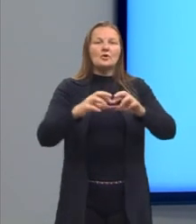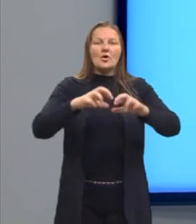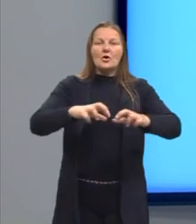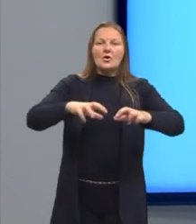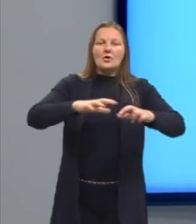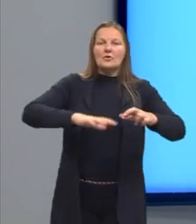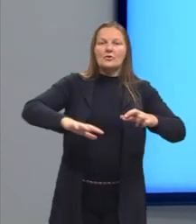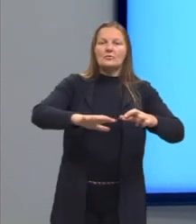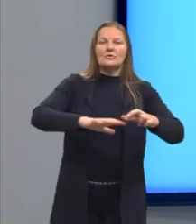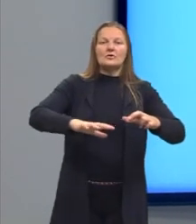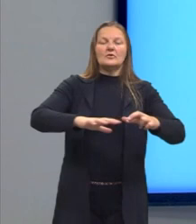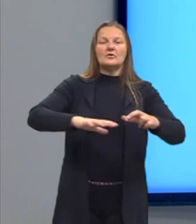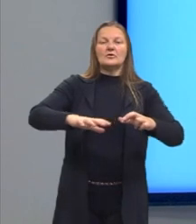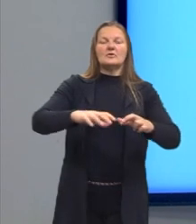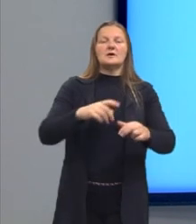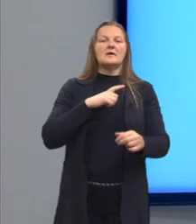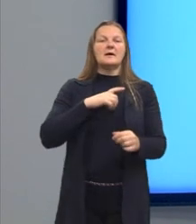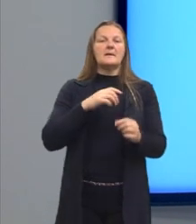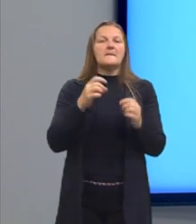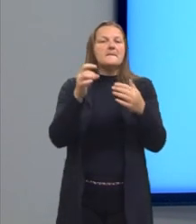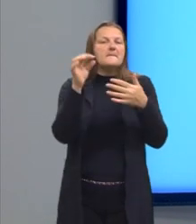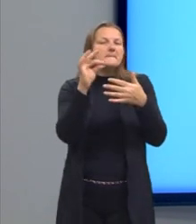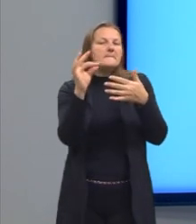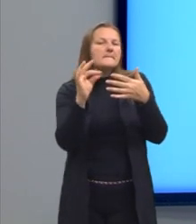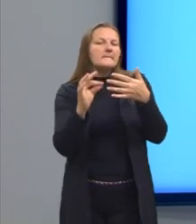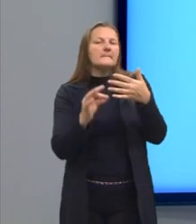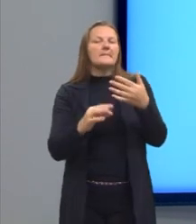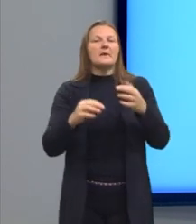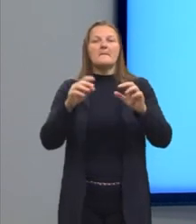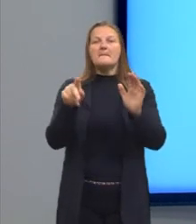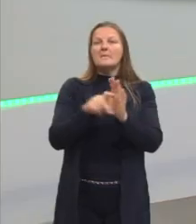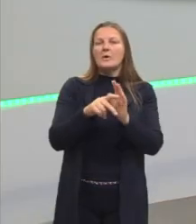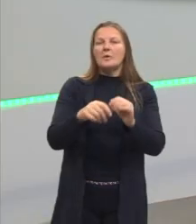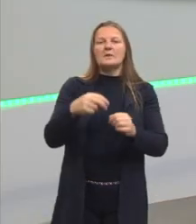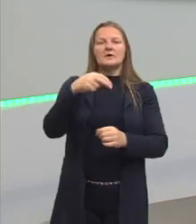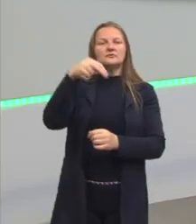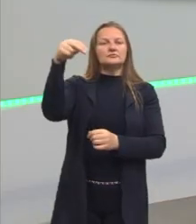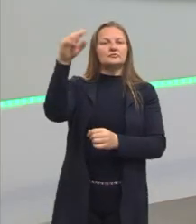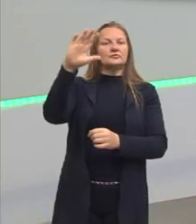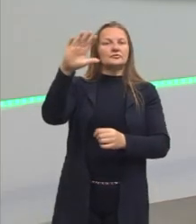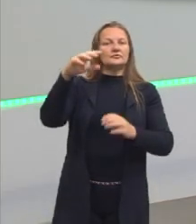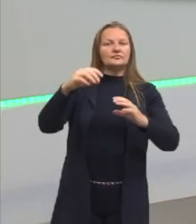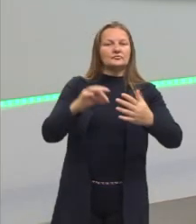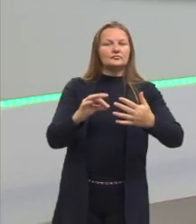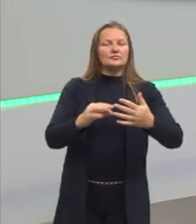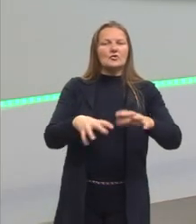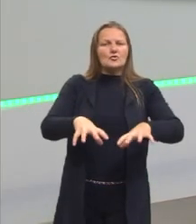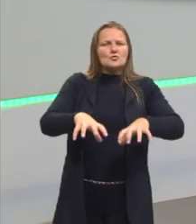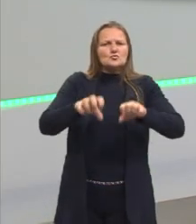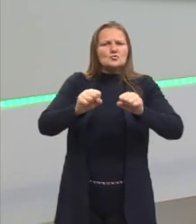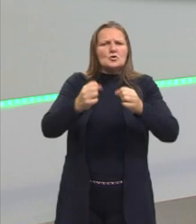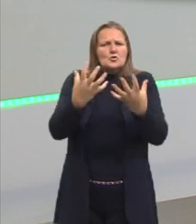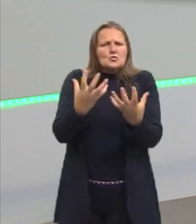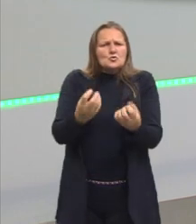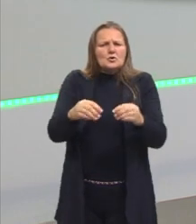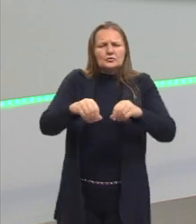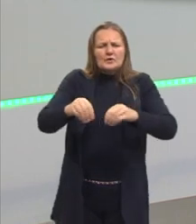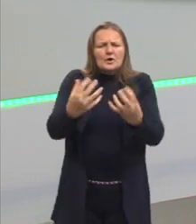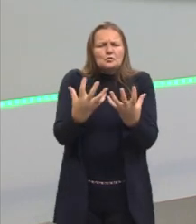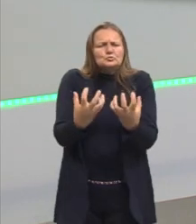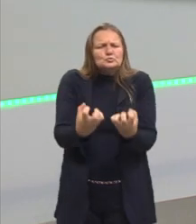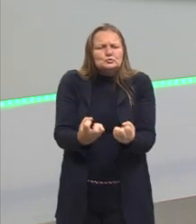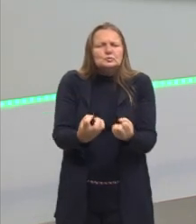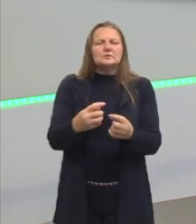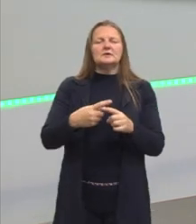vai aparecer muito. Essa particularidade do sertanejo, do sertão, da seca, dos problemas que tem no Nordeste.